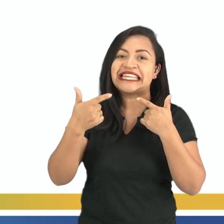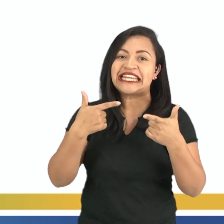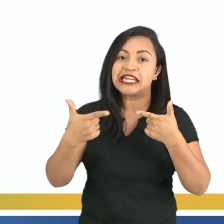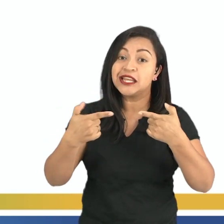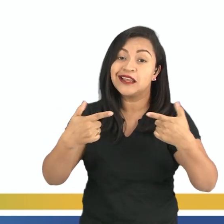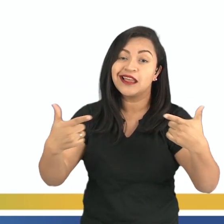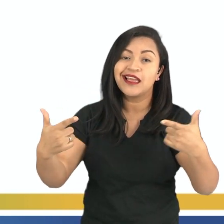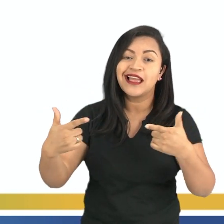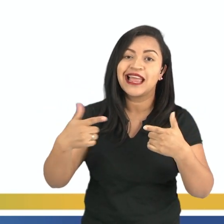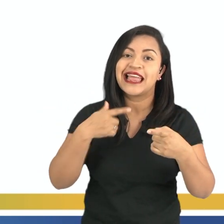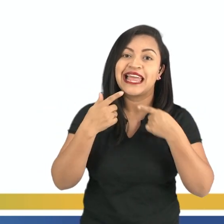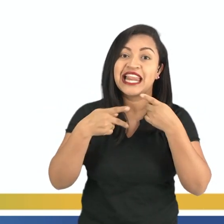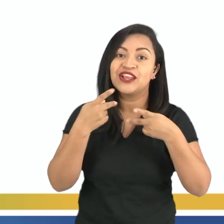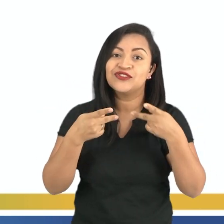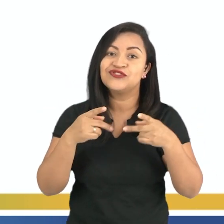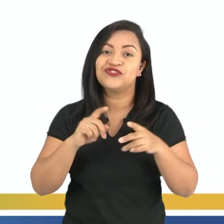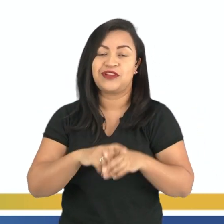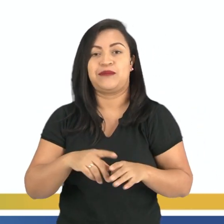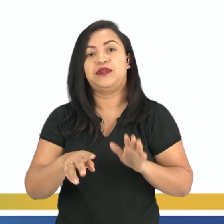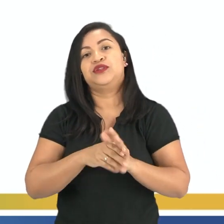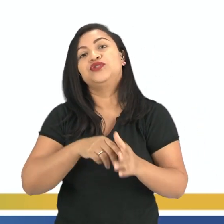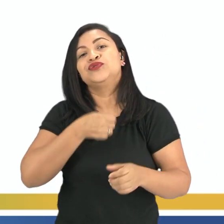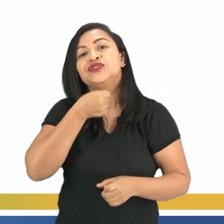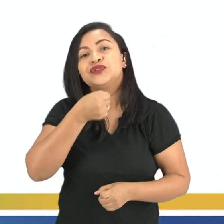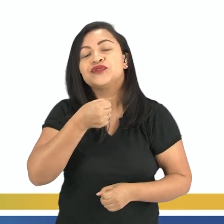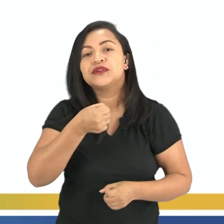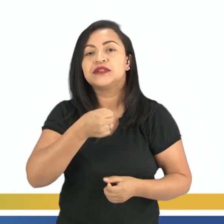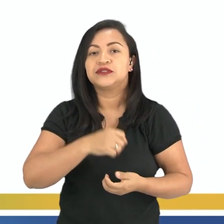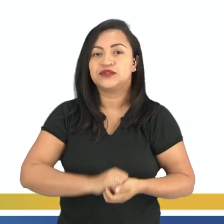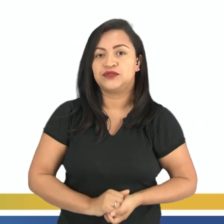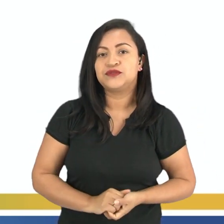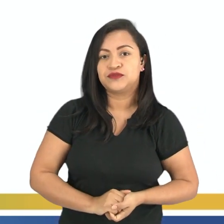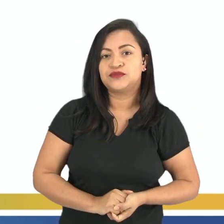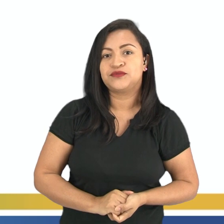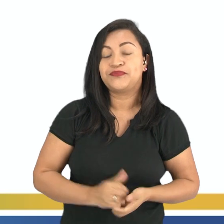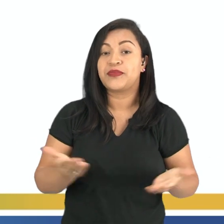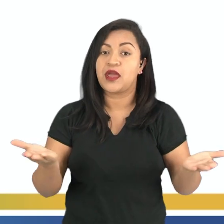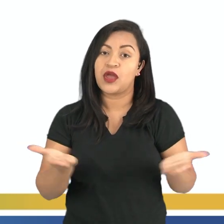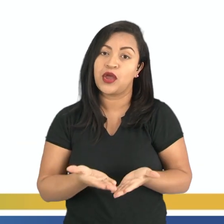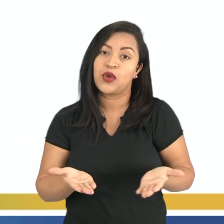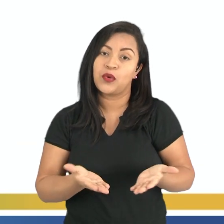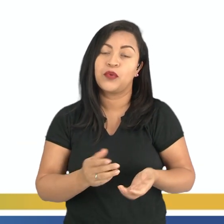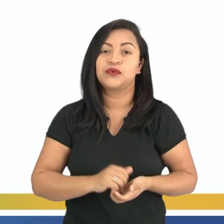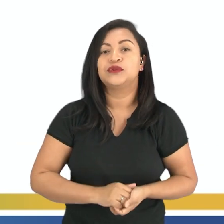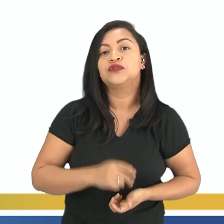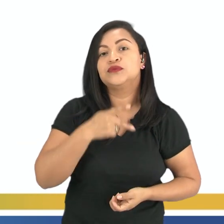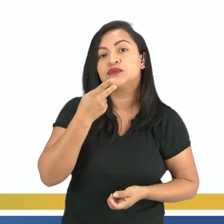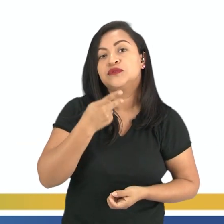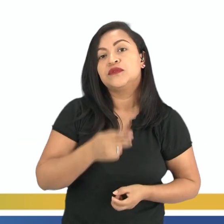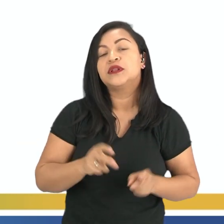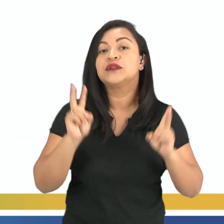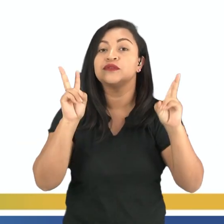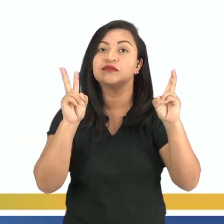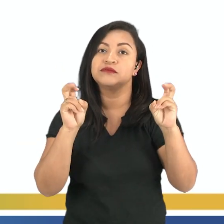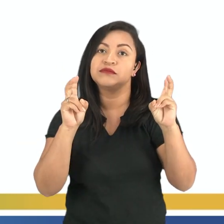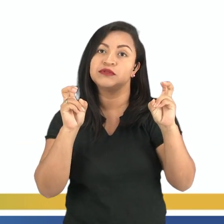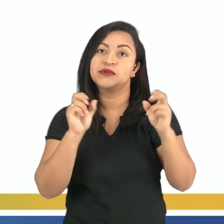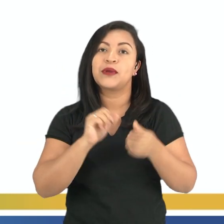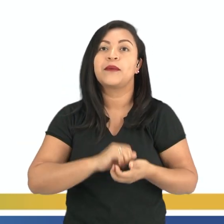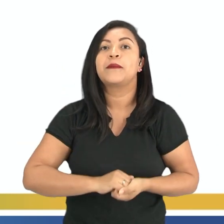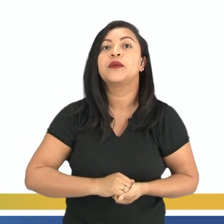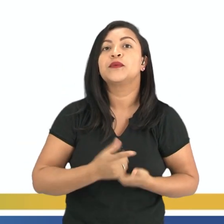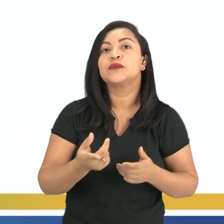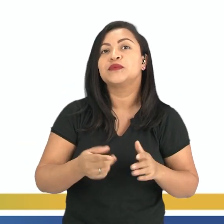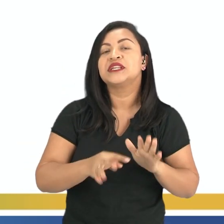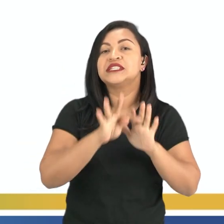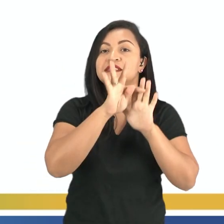presentes em textos jornalísticos. Agora nós vamos ler um texto pertencente a um desses gêneros